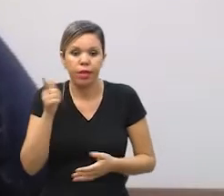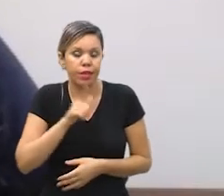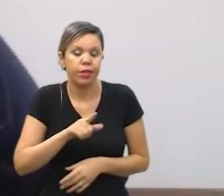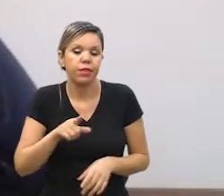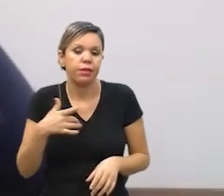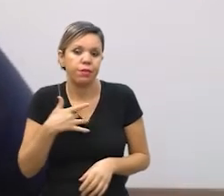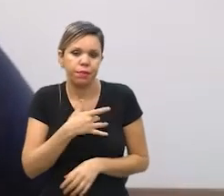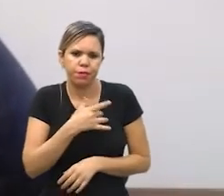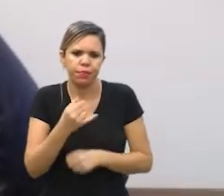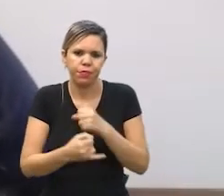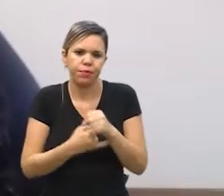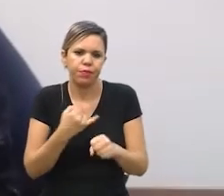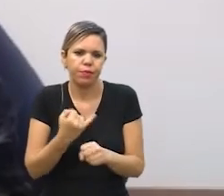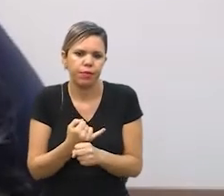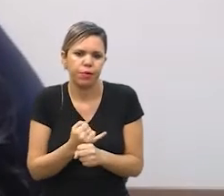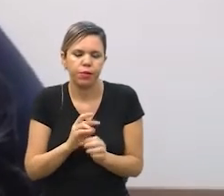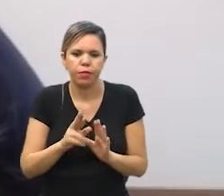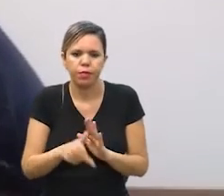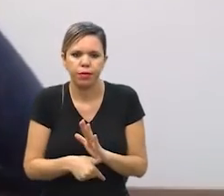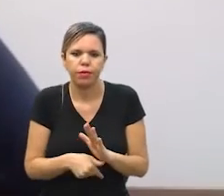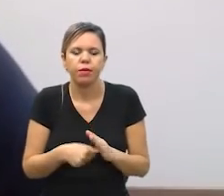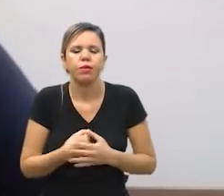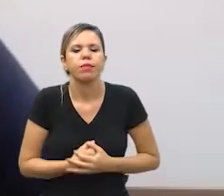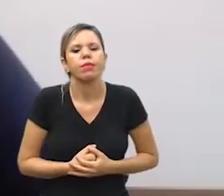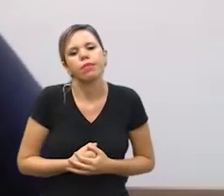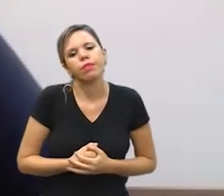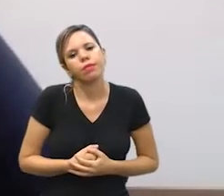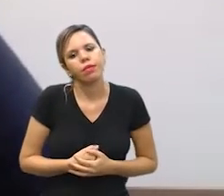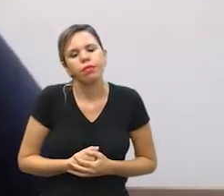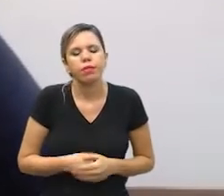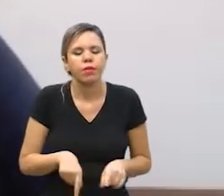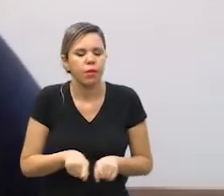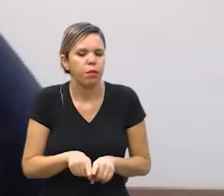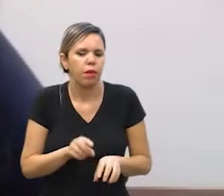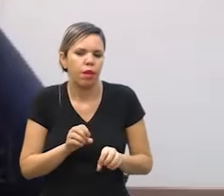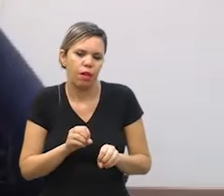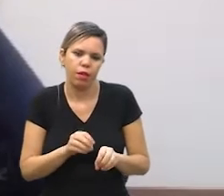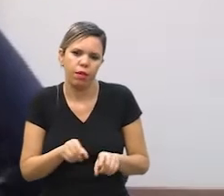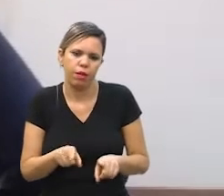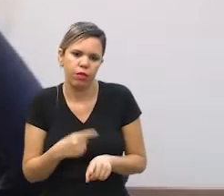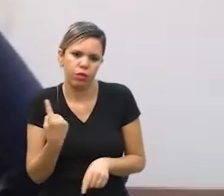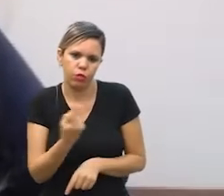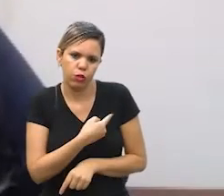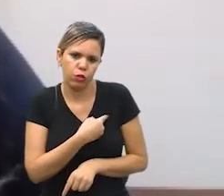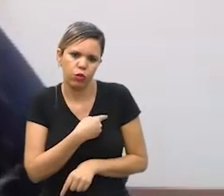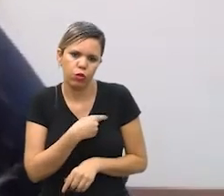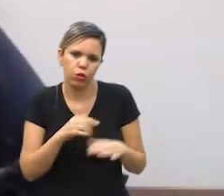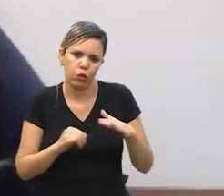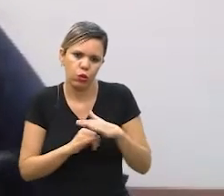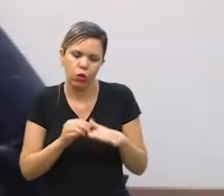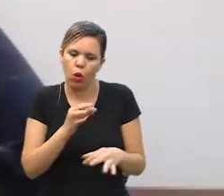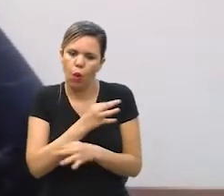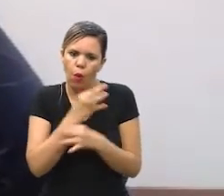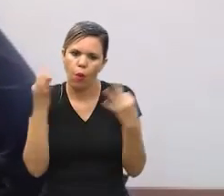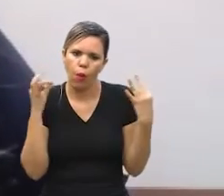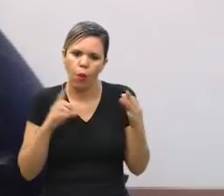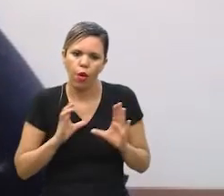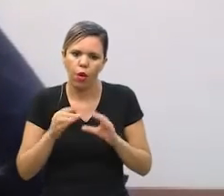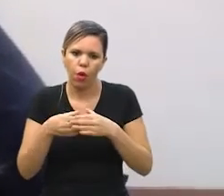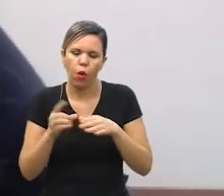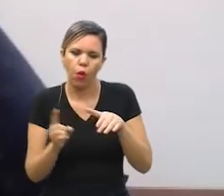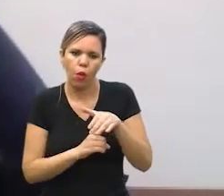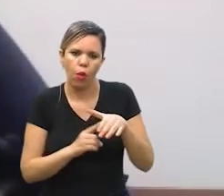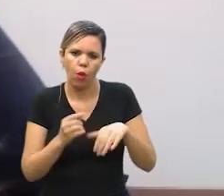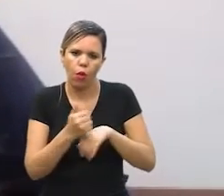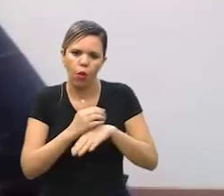ganha saúde digital em série a saúde digital no seu ensino e para nós do SAS é excelente porque a gente tem um corpo clínico